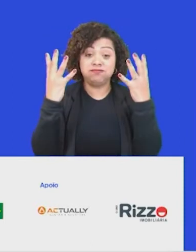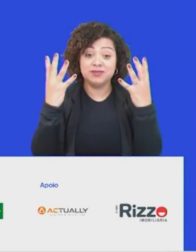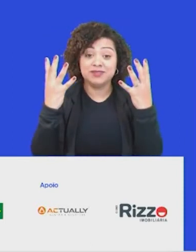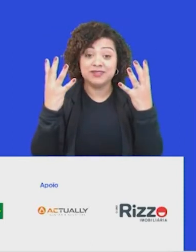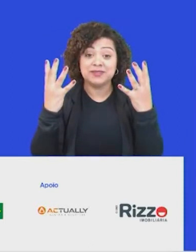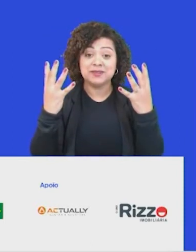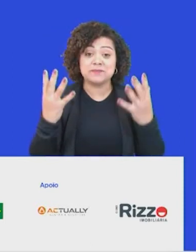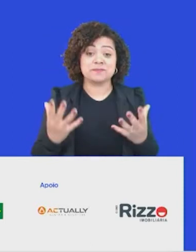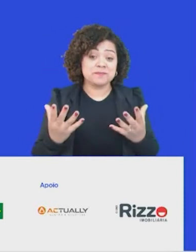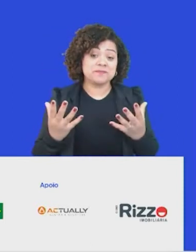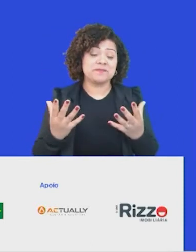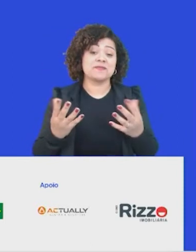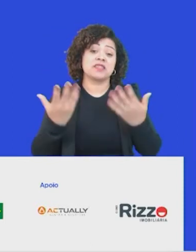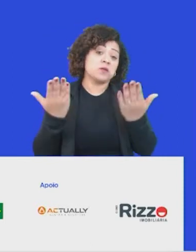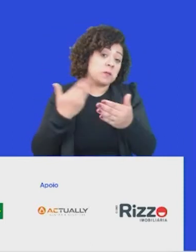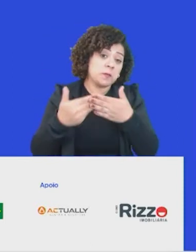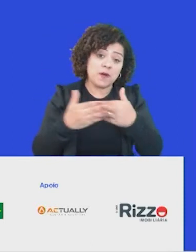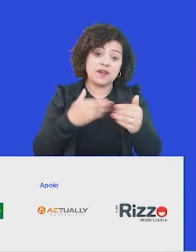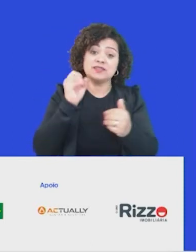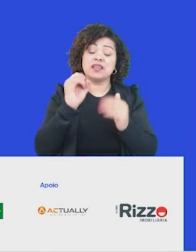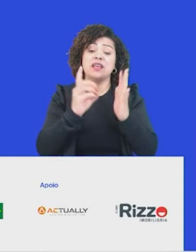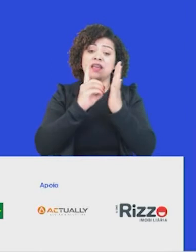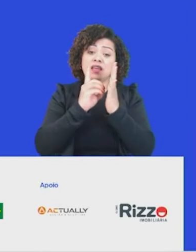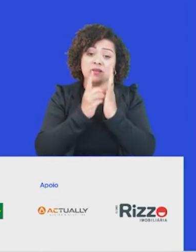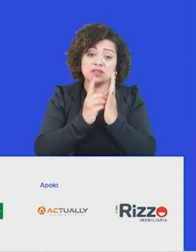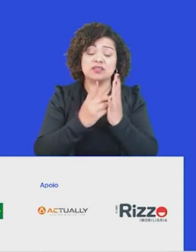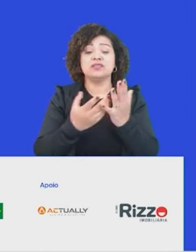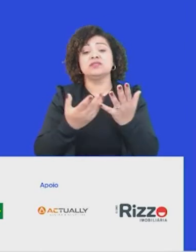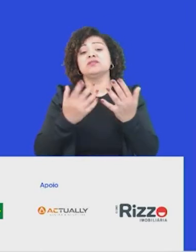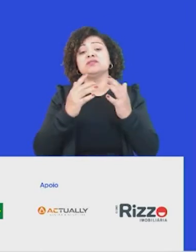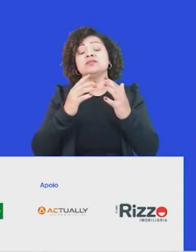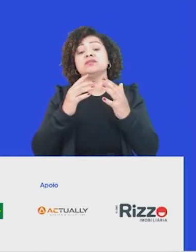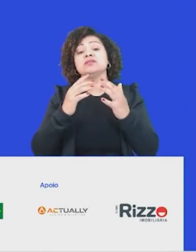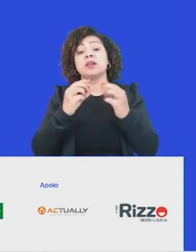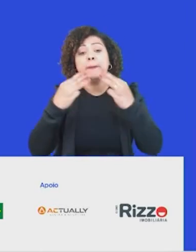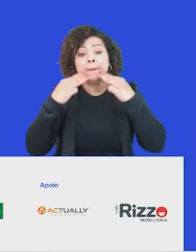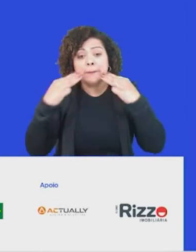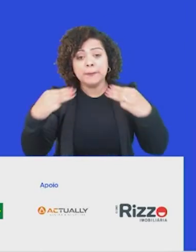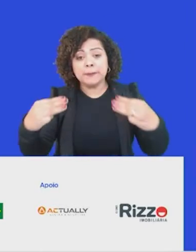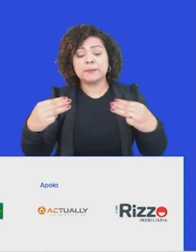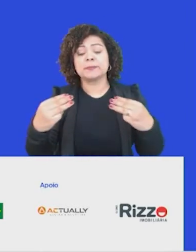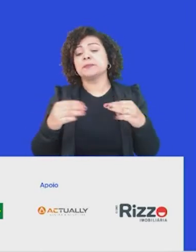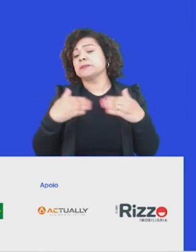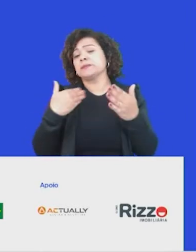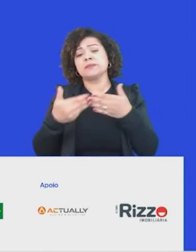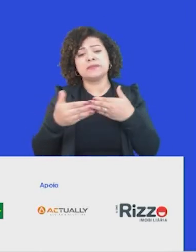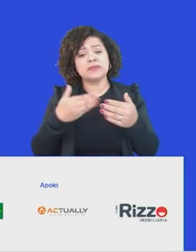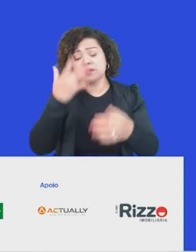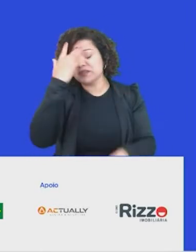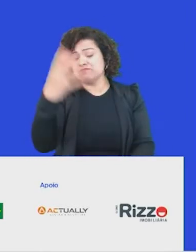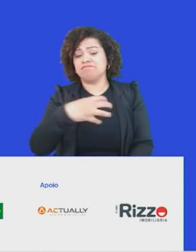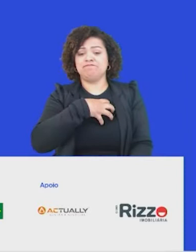numa ótica de mídia, de confiança, de economia, de mudança climática e de conflitos geopolíticos, está afetando